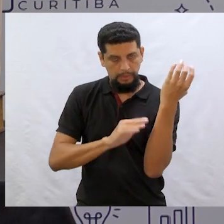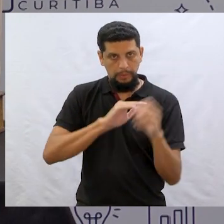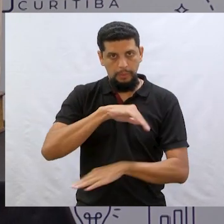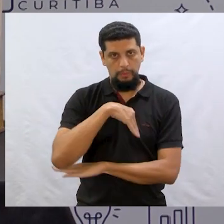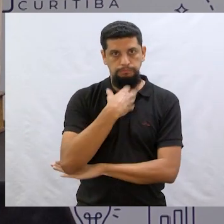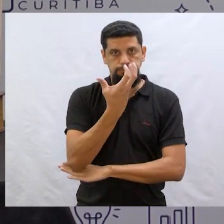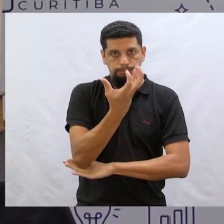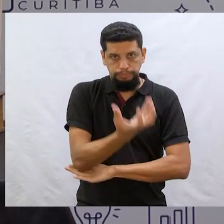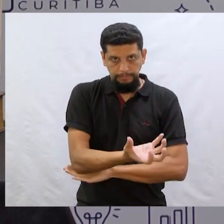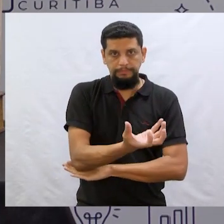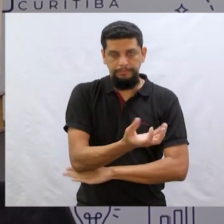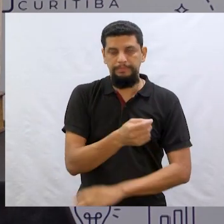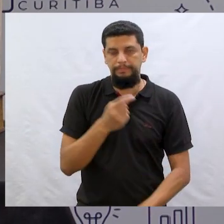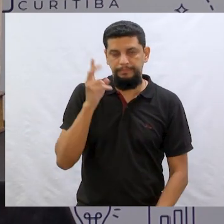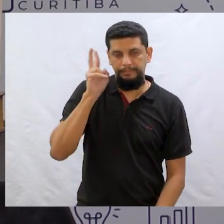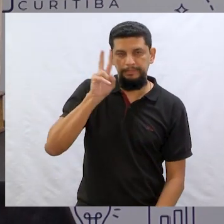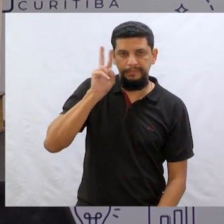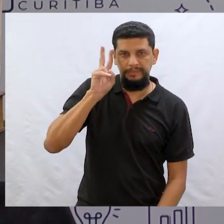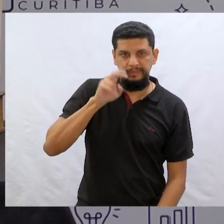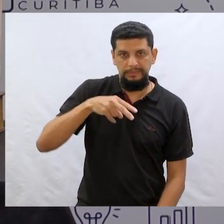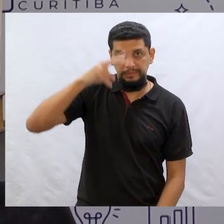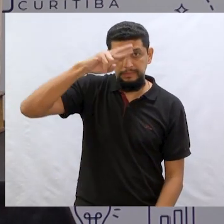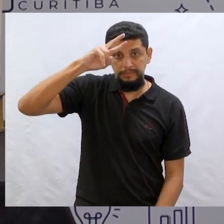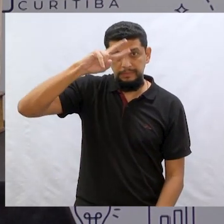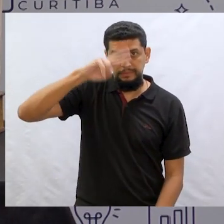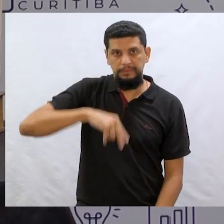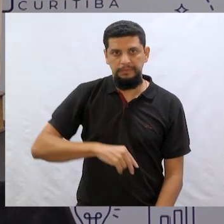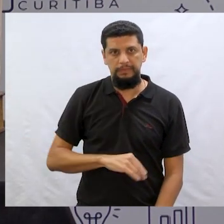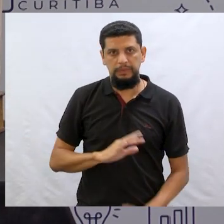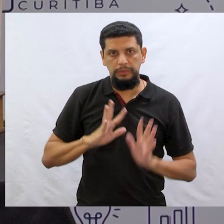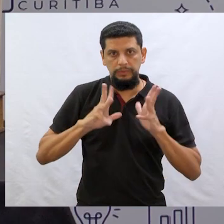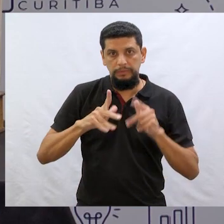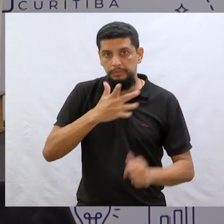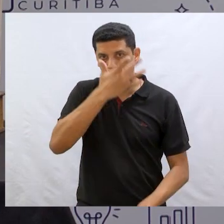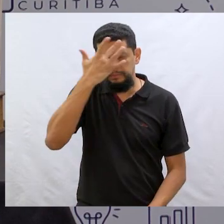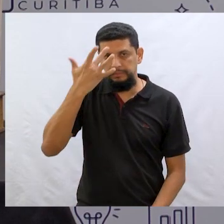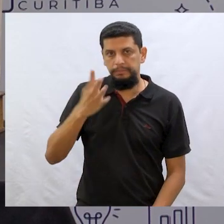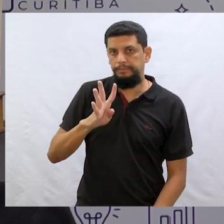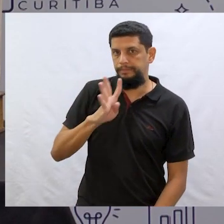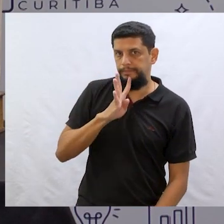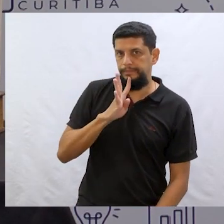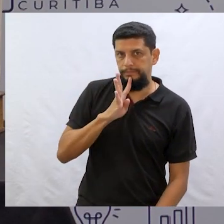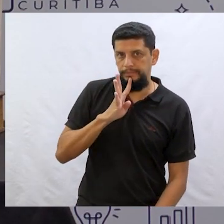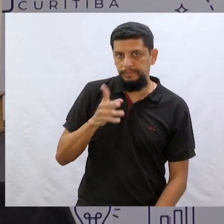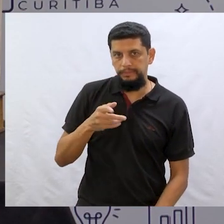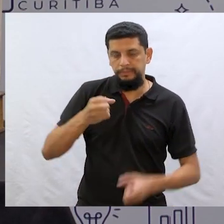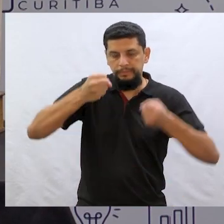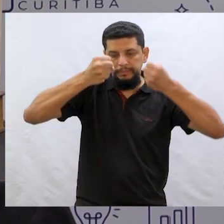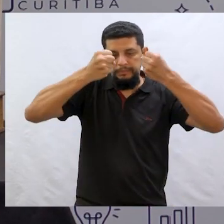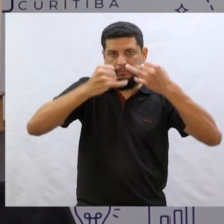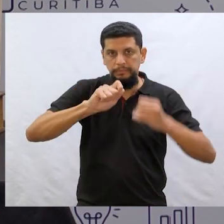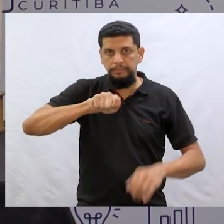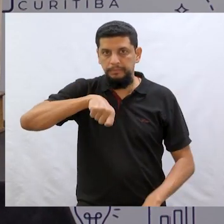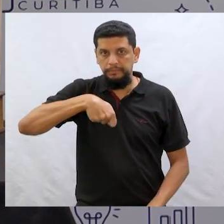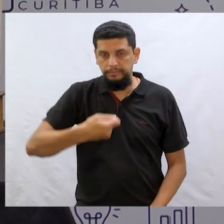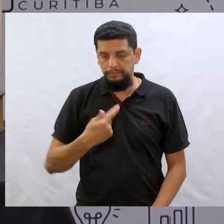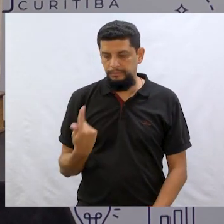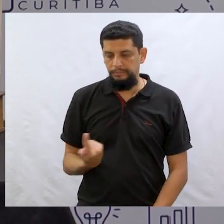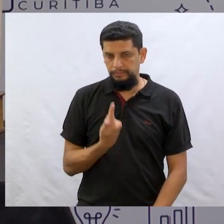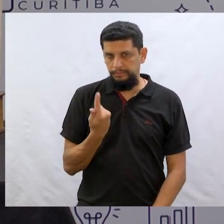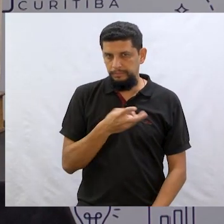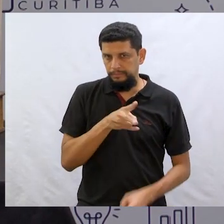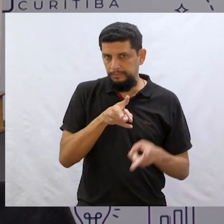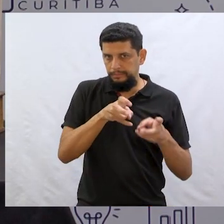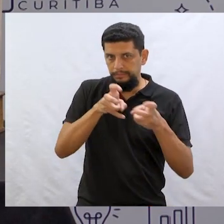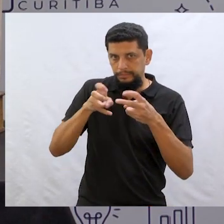está lá caindo, não é mesmo? Essa é uma história de gigante muito conhecida. E, como a gente está falando de gigante, vocês